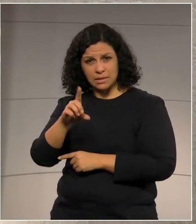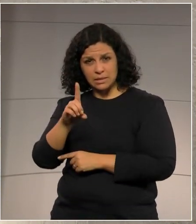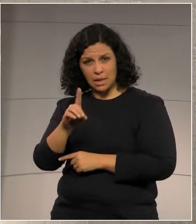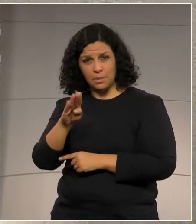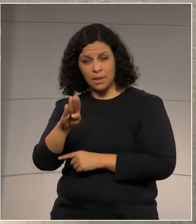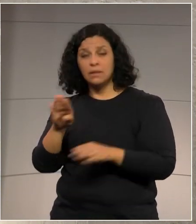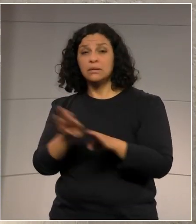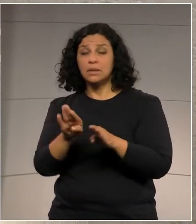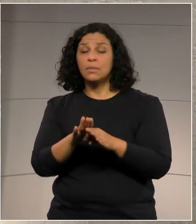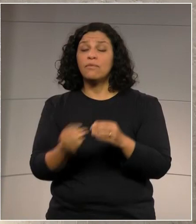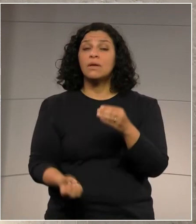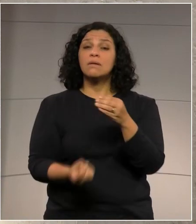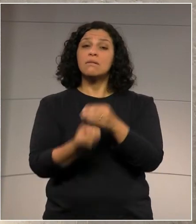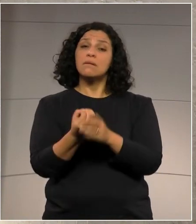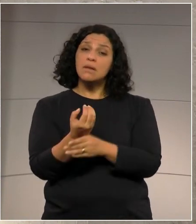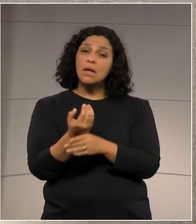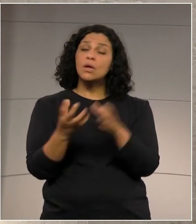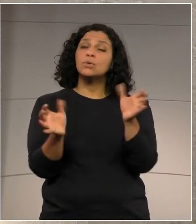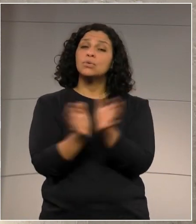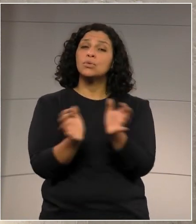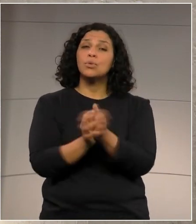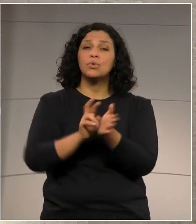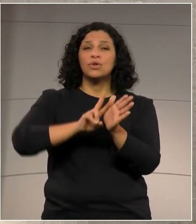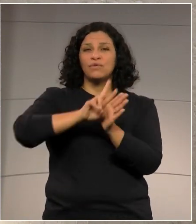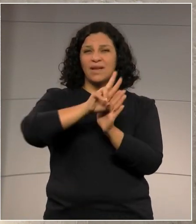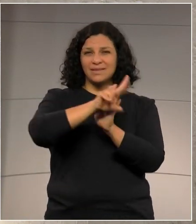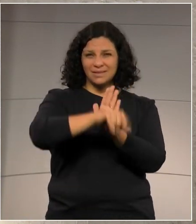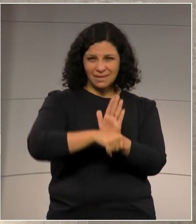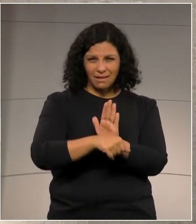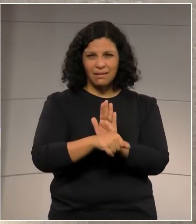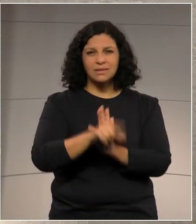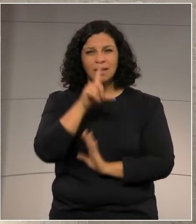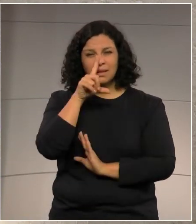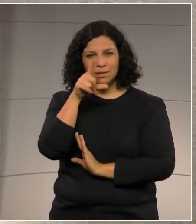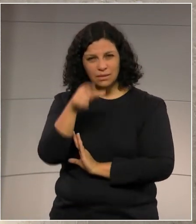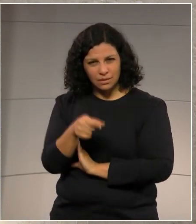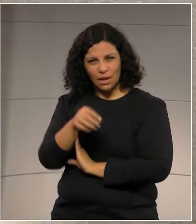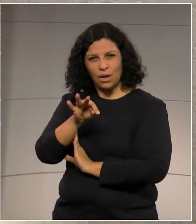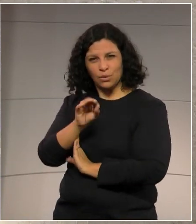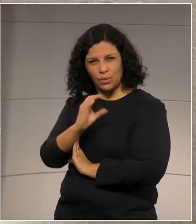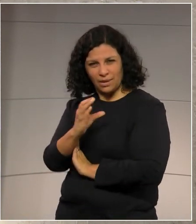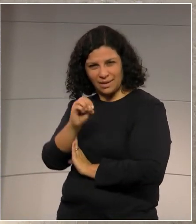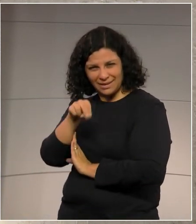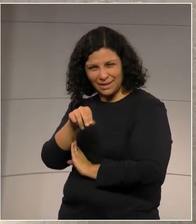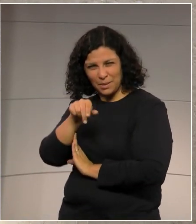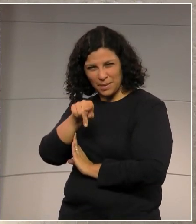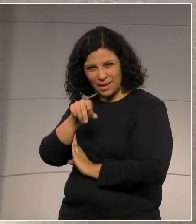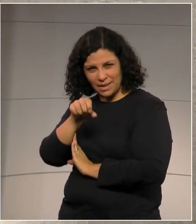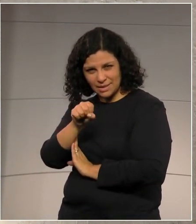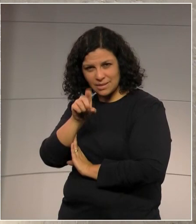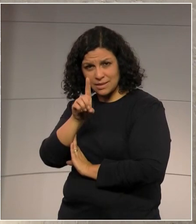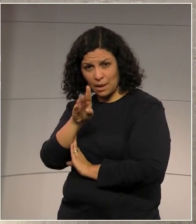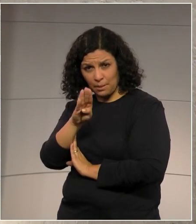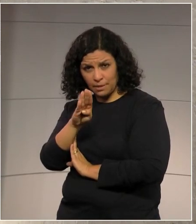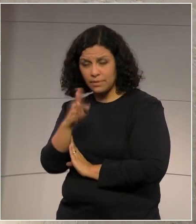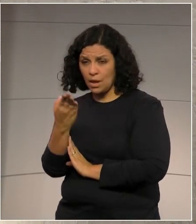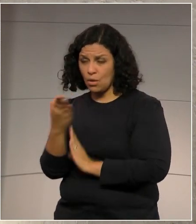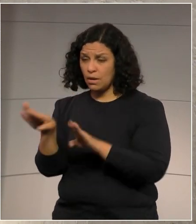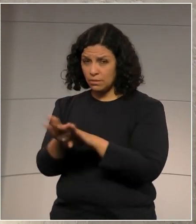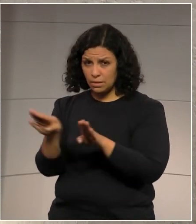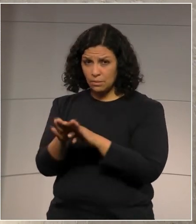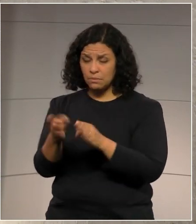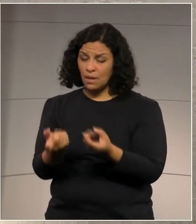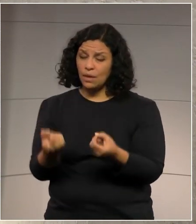diversidade tucana. Isso é extremamente importante no momento em que o partido volta às